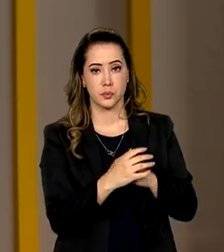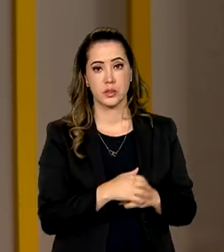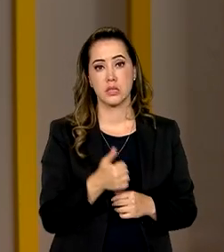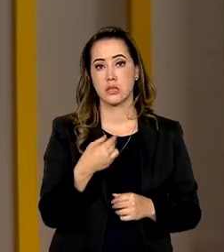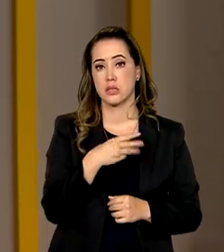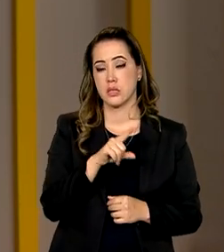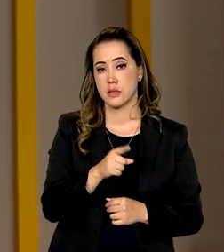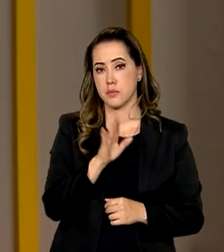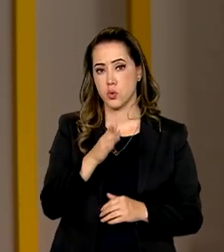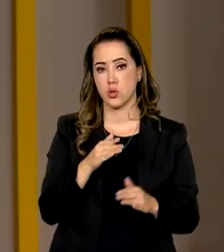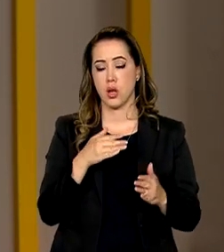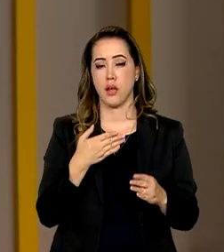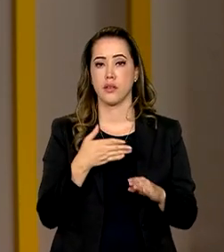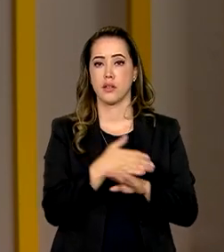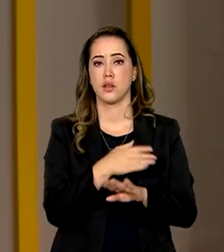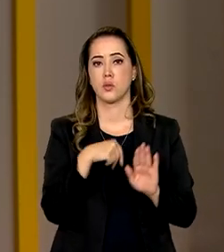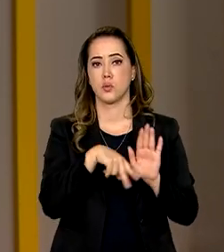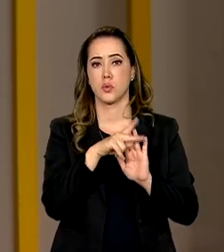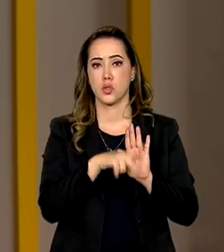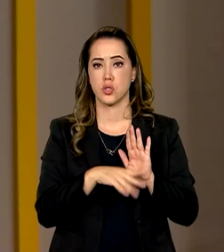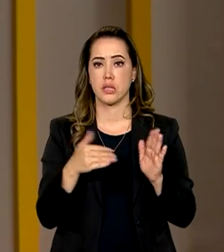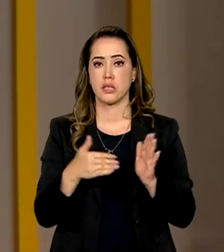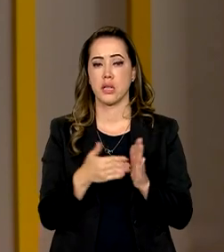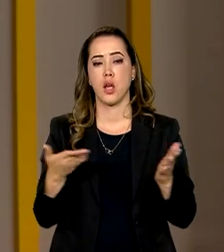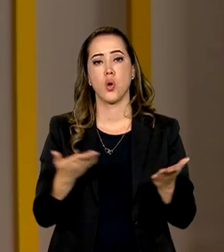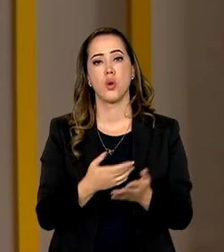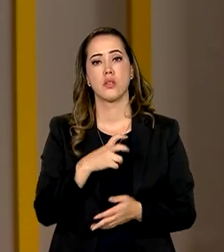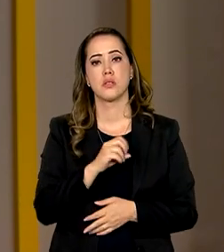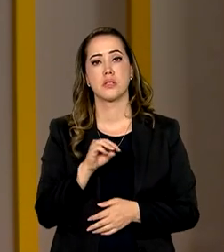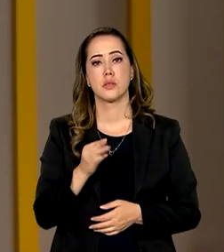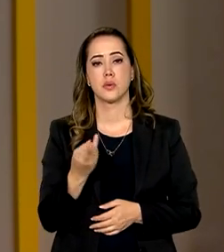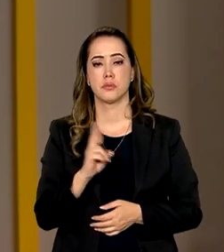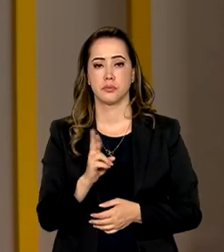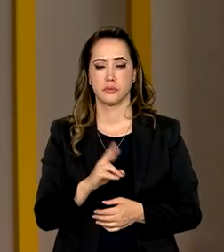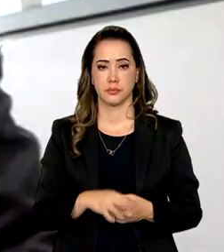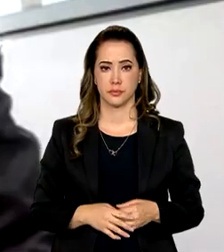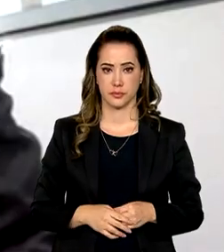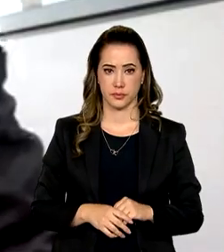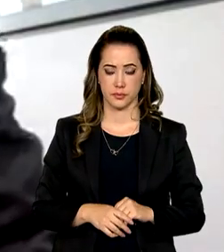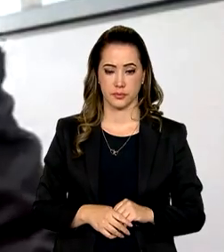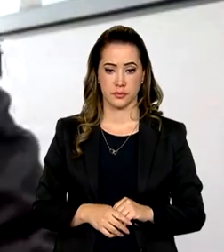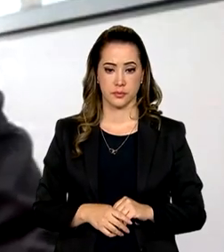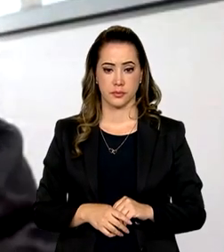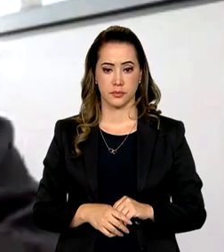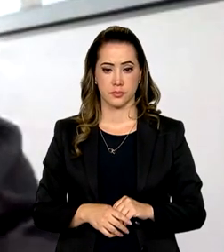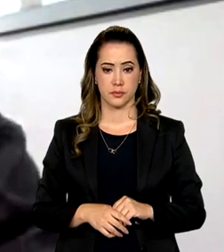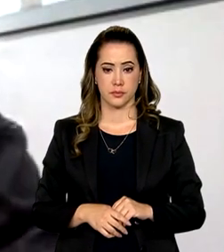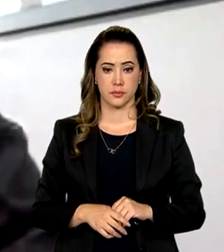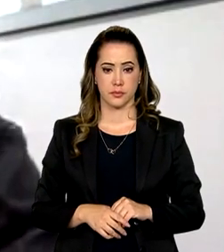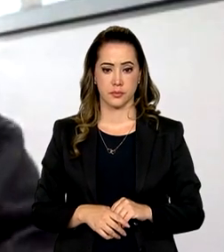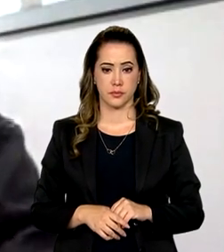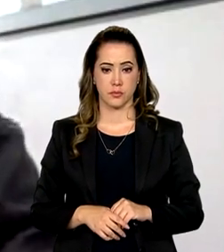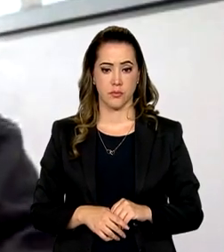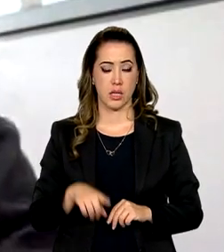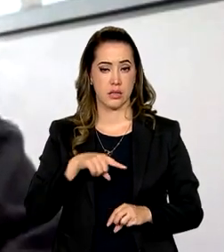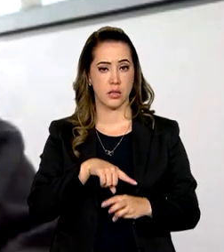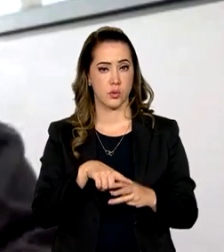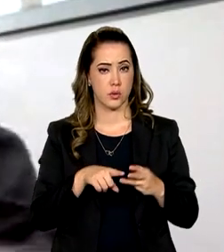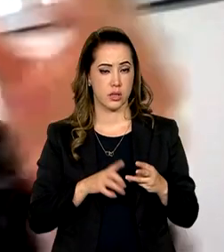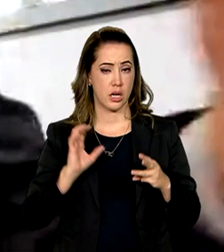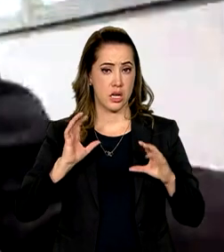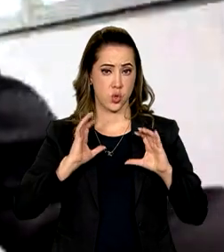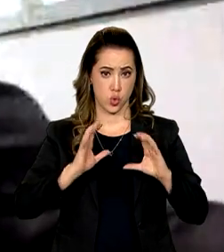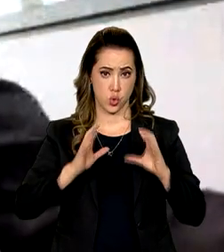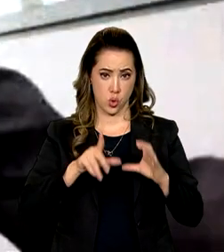deles já aderiram ao projeto que captou até agora 50 milhões de reais. Serão três sorteios com